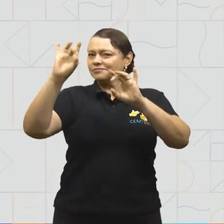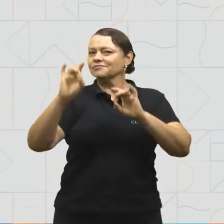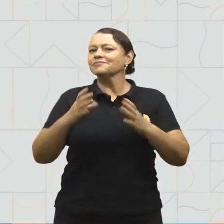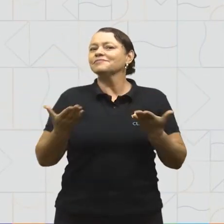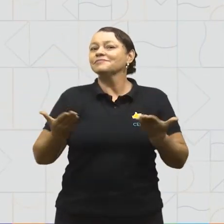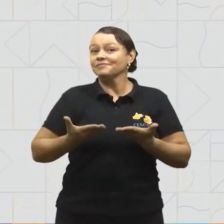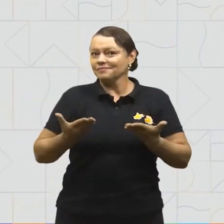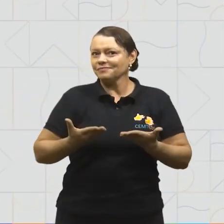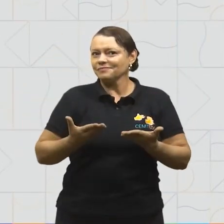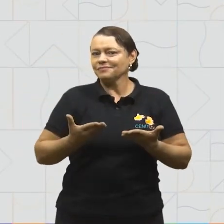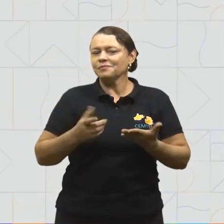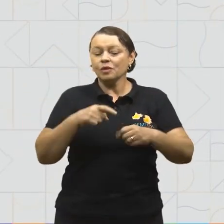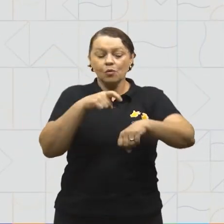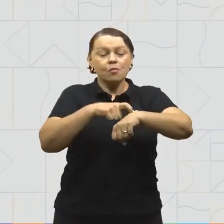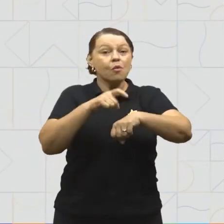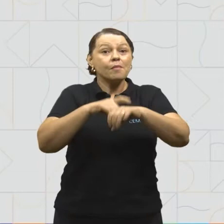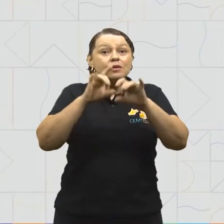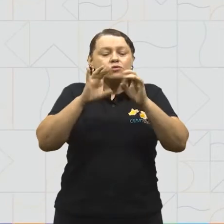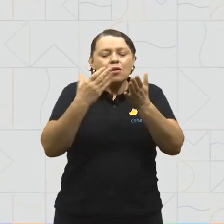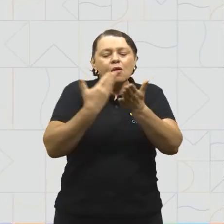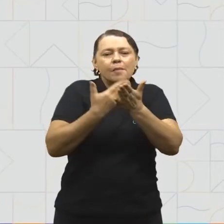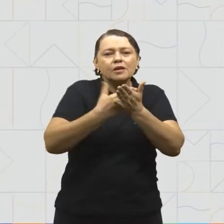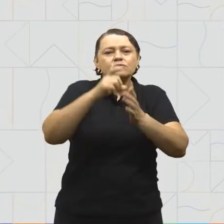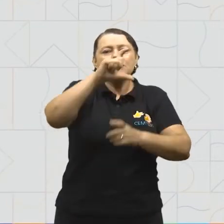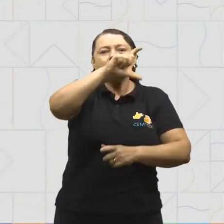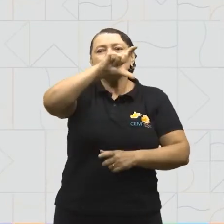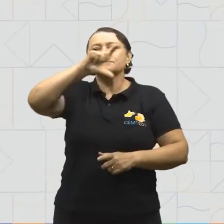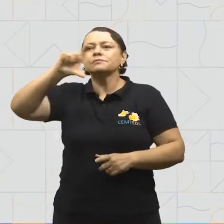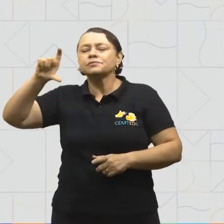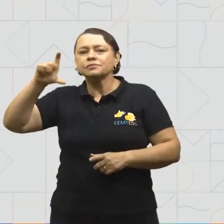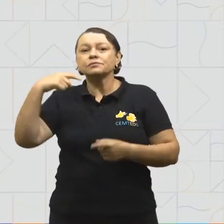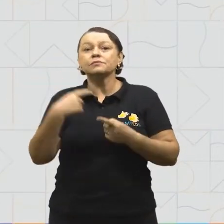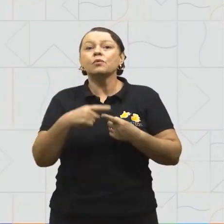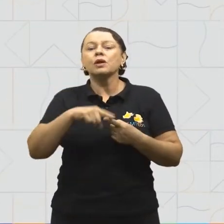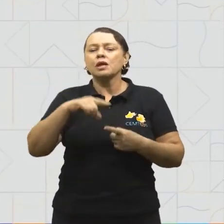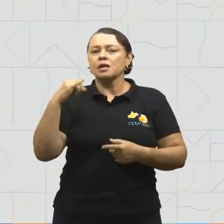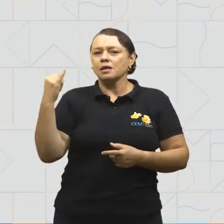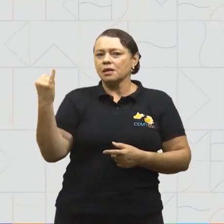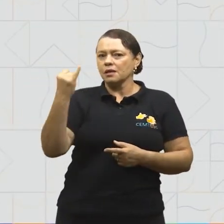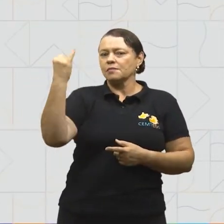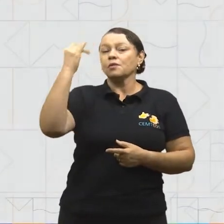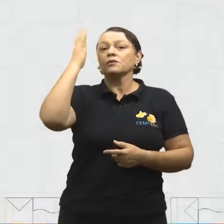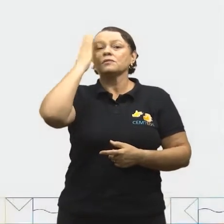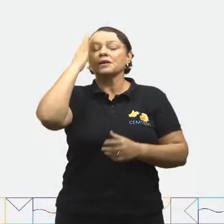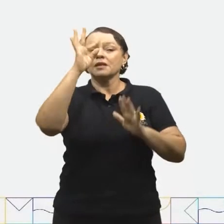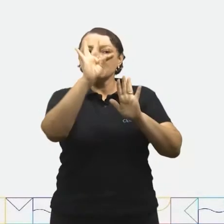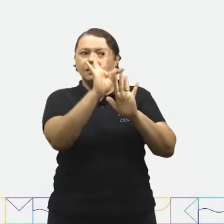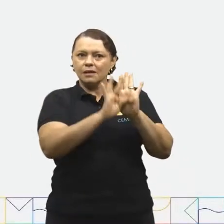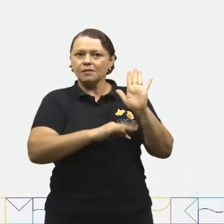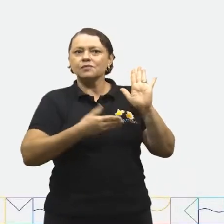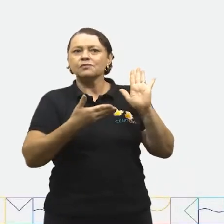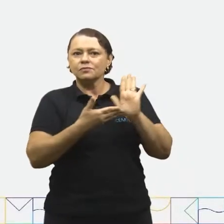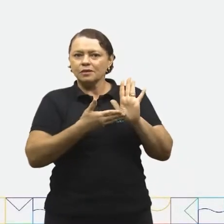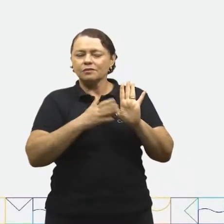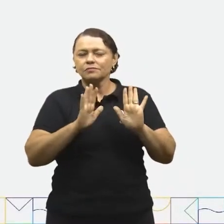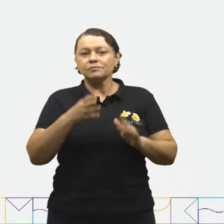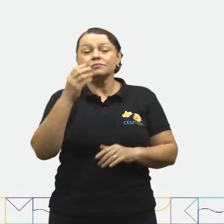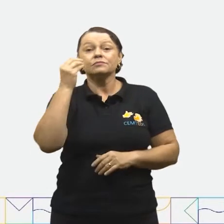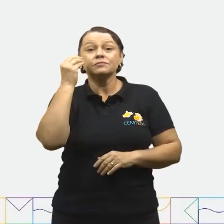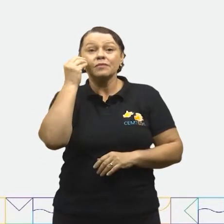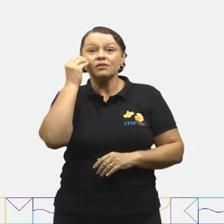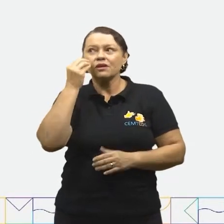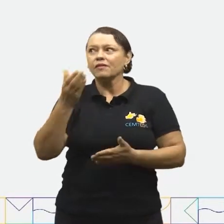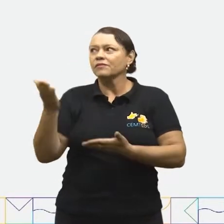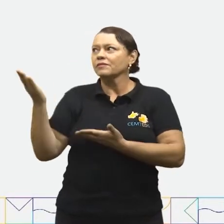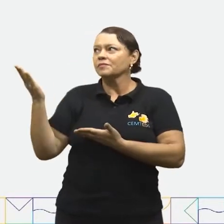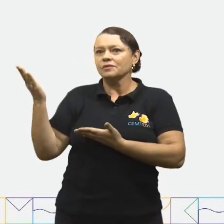Um momento só para ele. Afinal, ele é muito importante para compreendermos um texto. Como já vimos, um texto